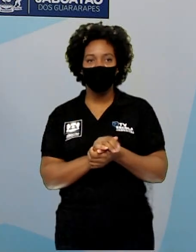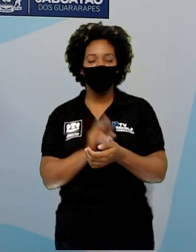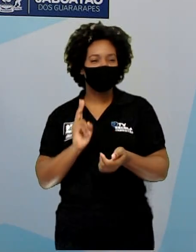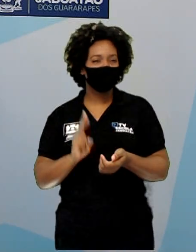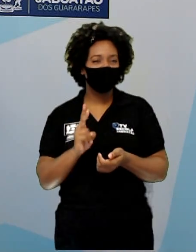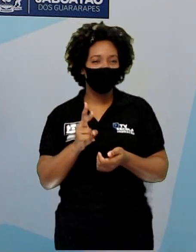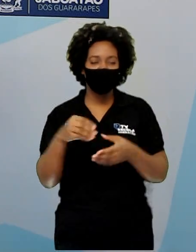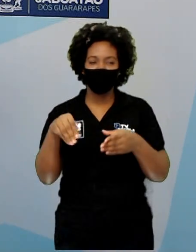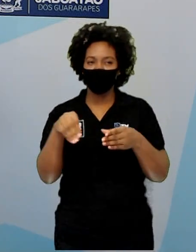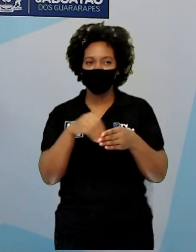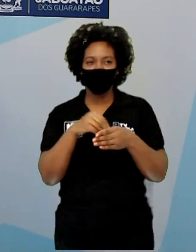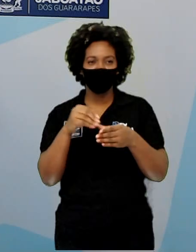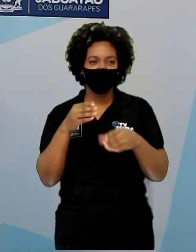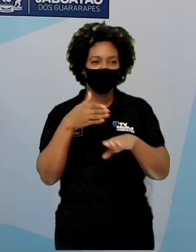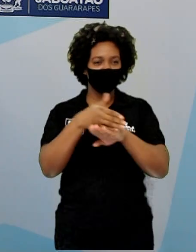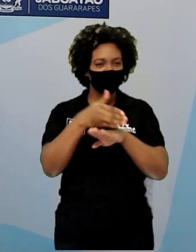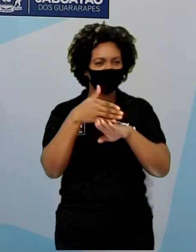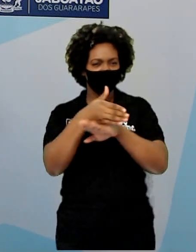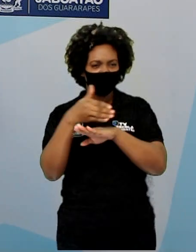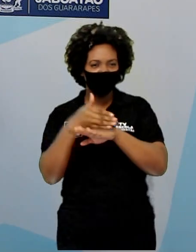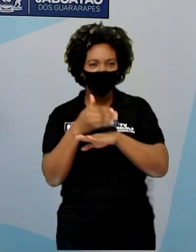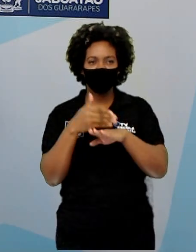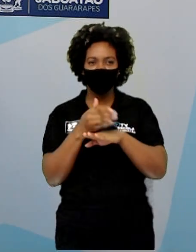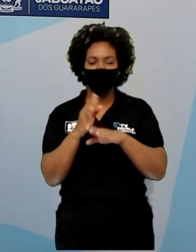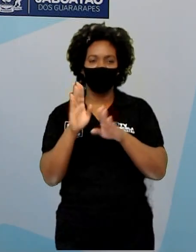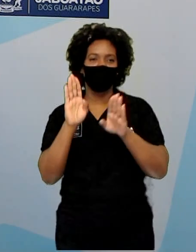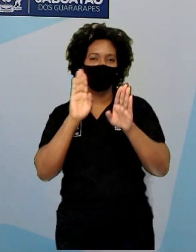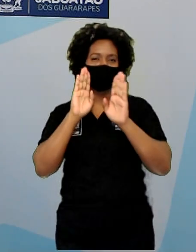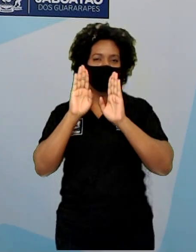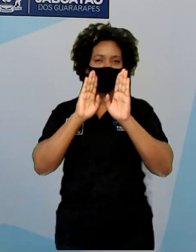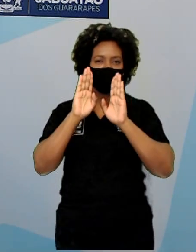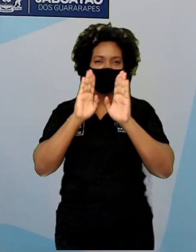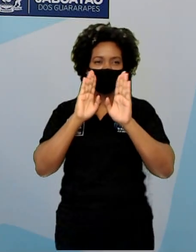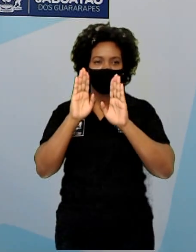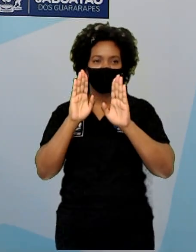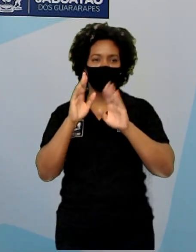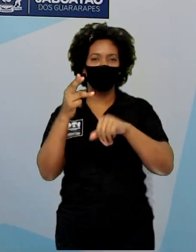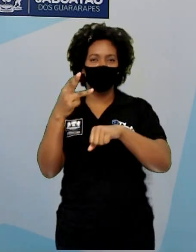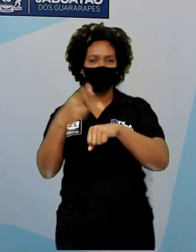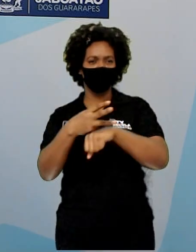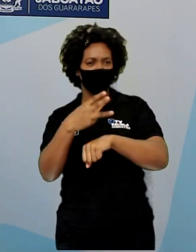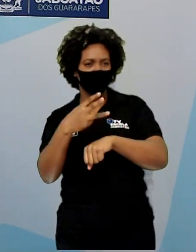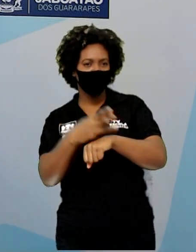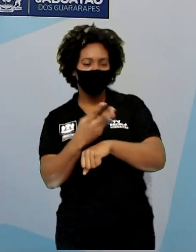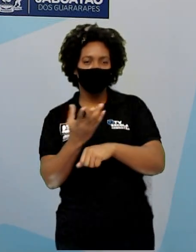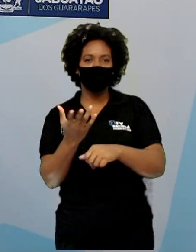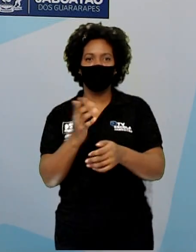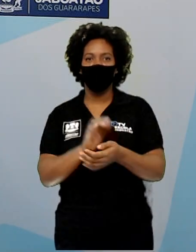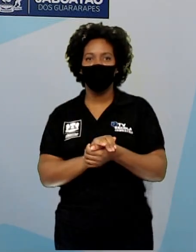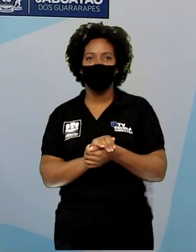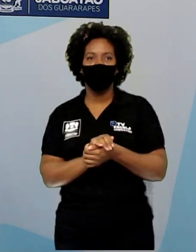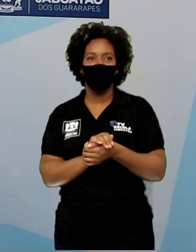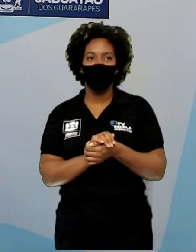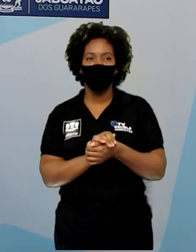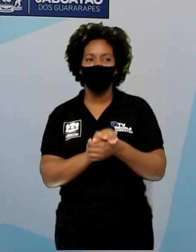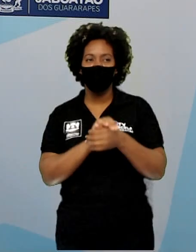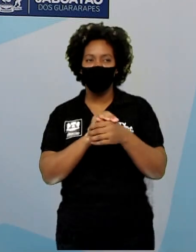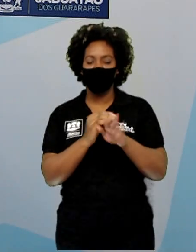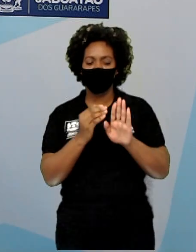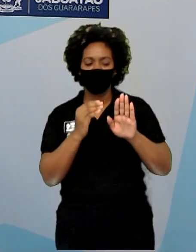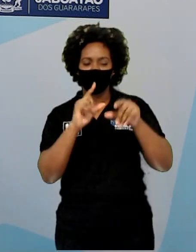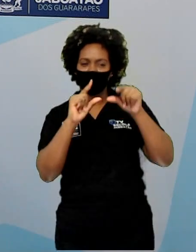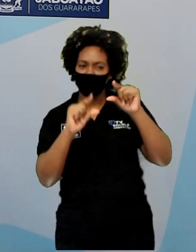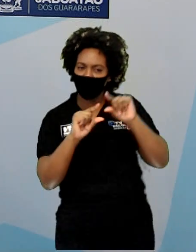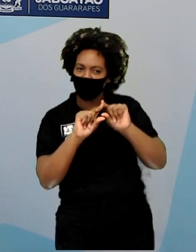para ver uma rede social diferente, pode notar que sempre vai aparecer do lado algum anúncio publicitário,